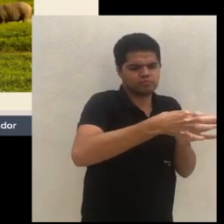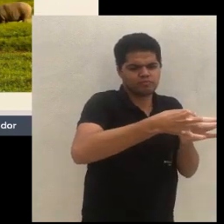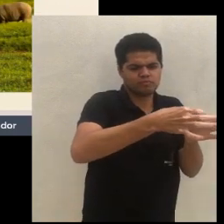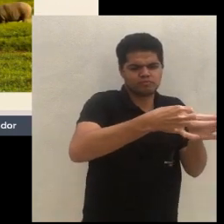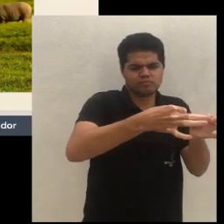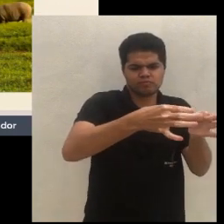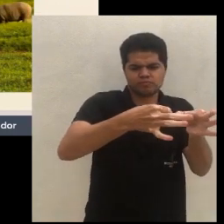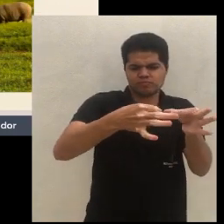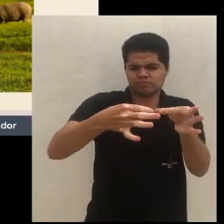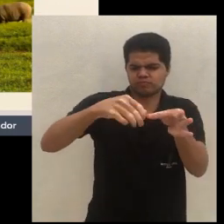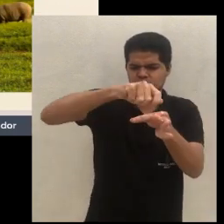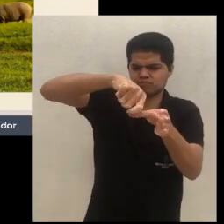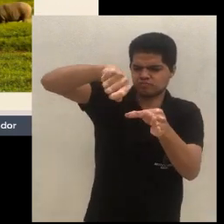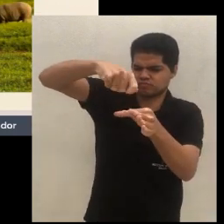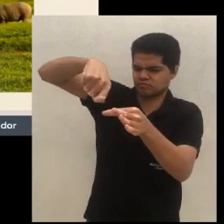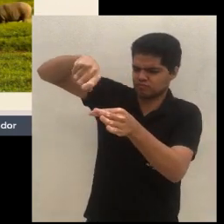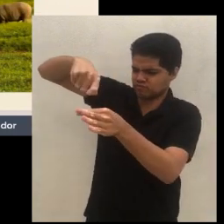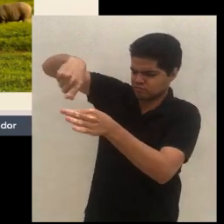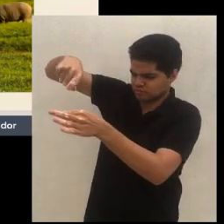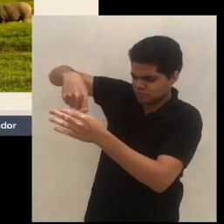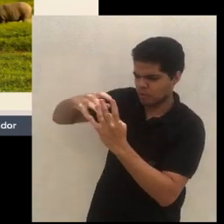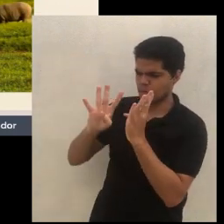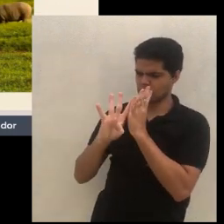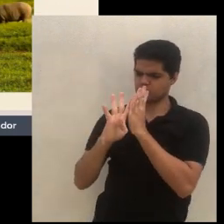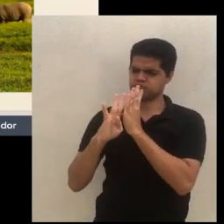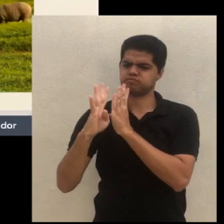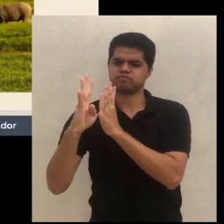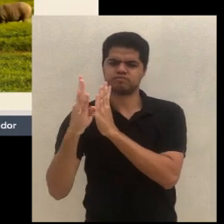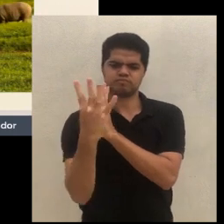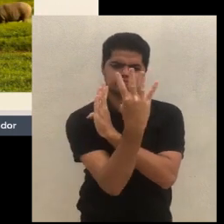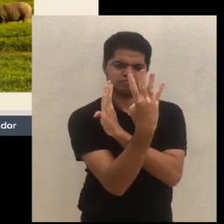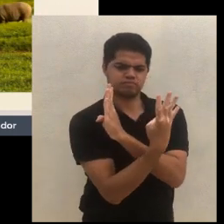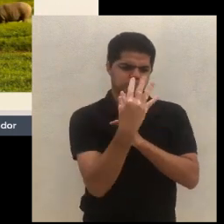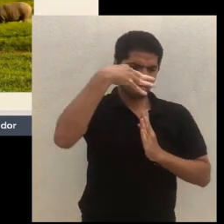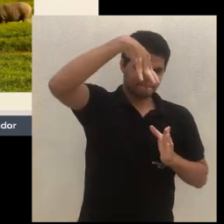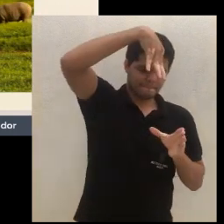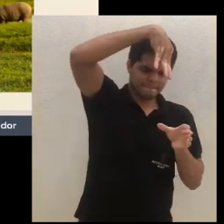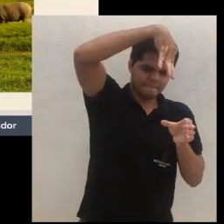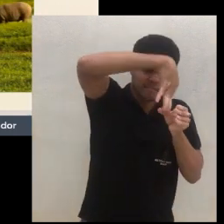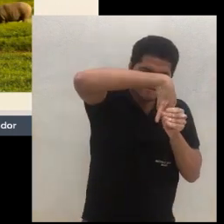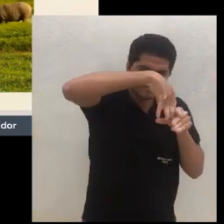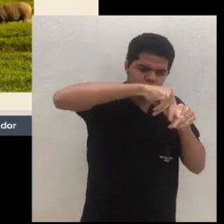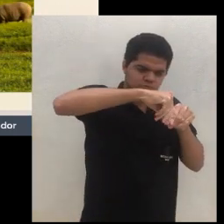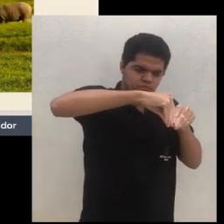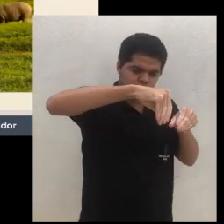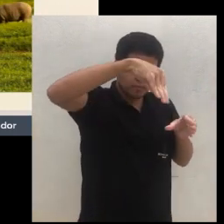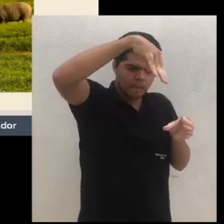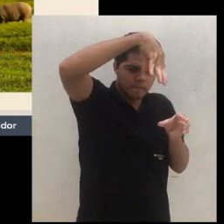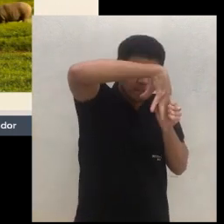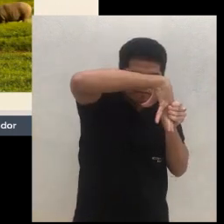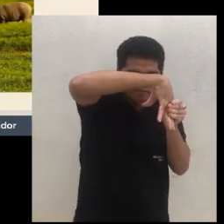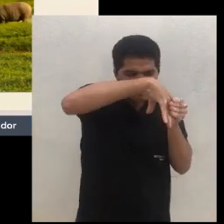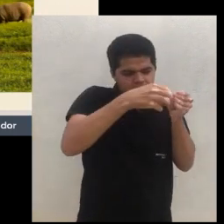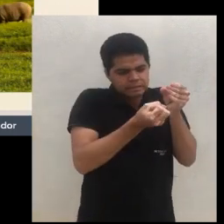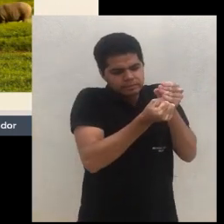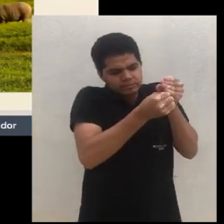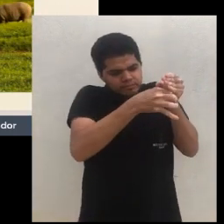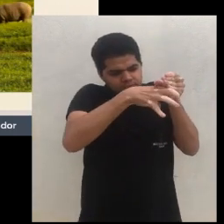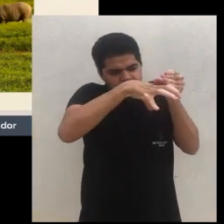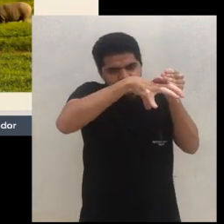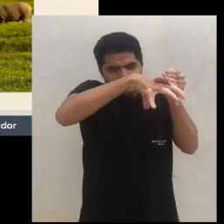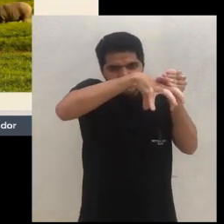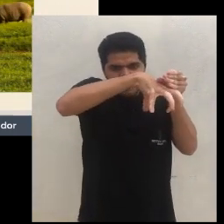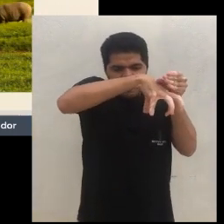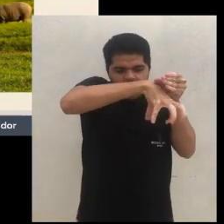ela num arame fino e forma uma cerca. Essa maniva, ele enfia no solo e ela enraiza ali